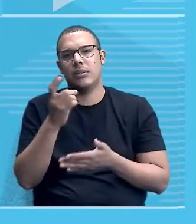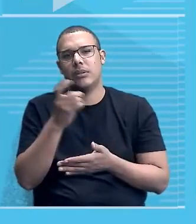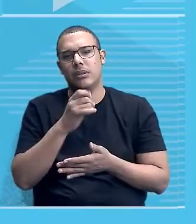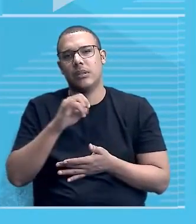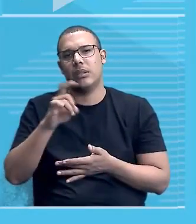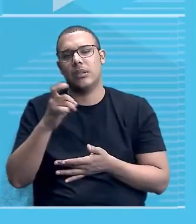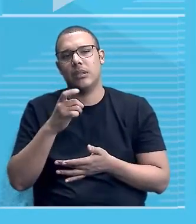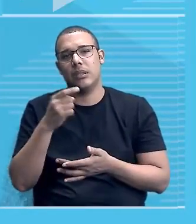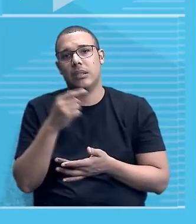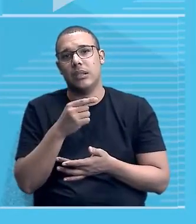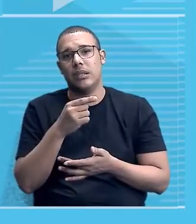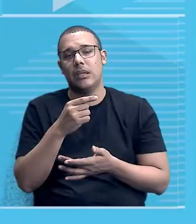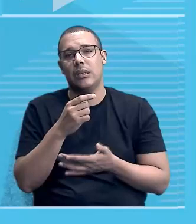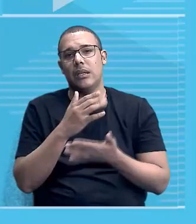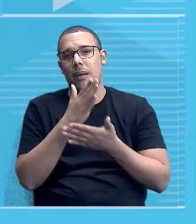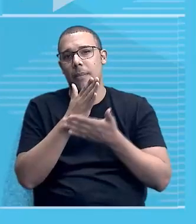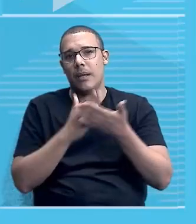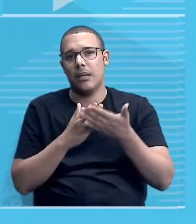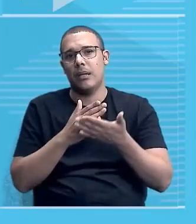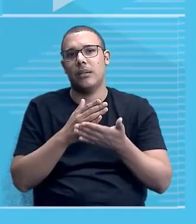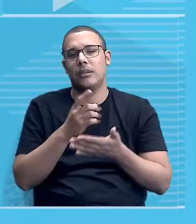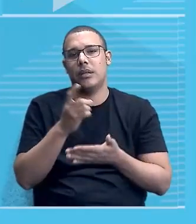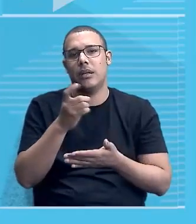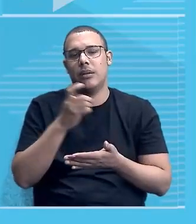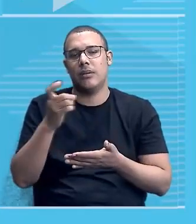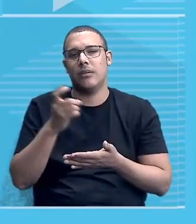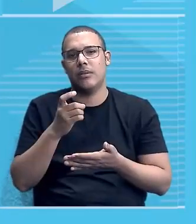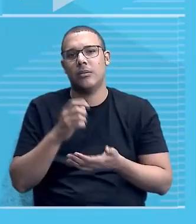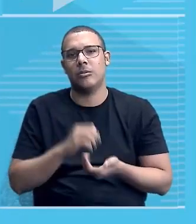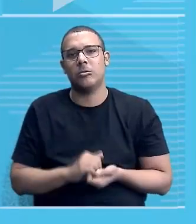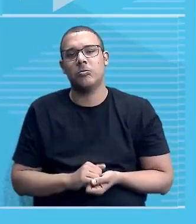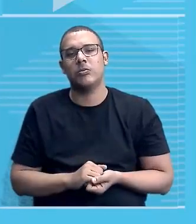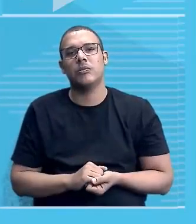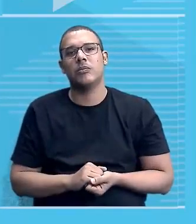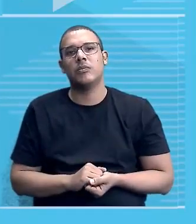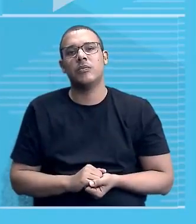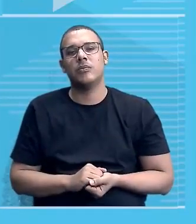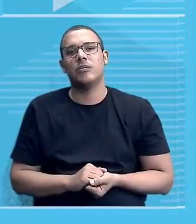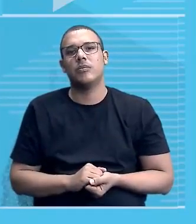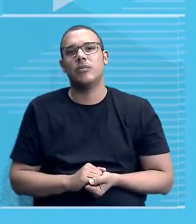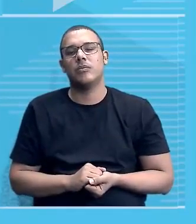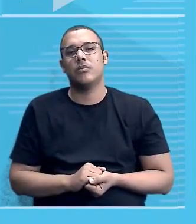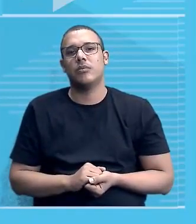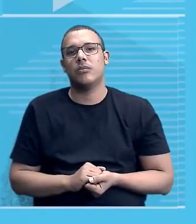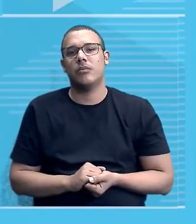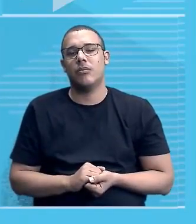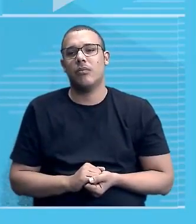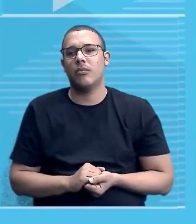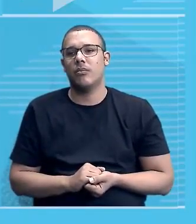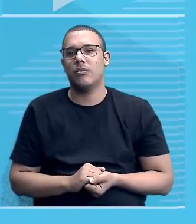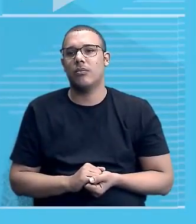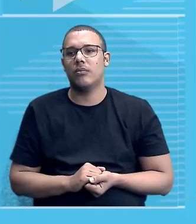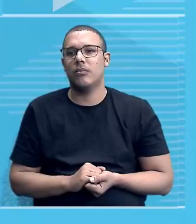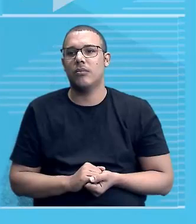aí na segunda metade do século XX, o Sudão. Quanto mais tempo, galera, quanto mais tempo uma